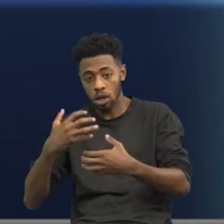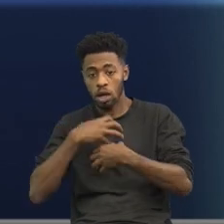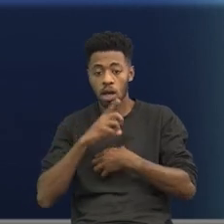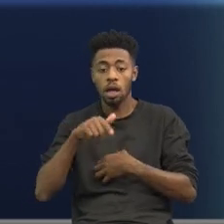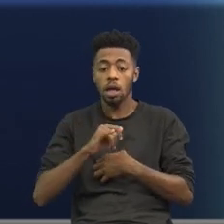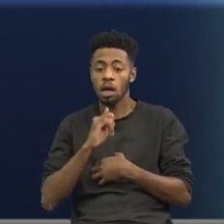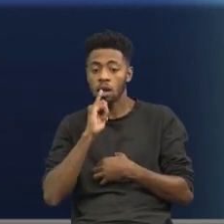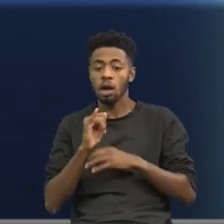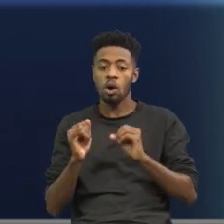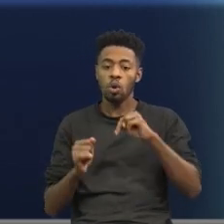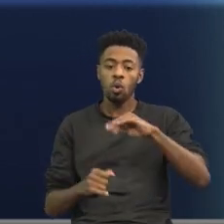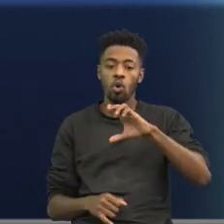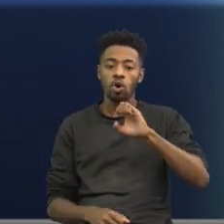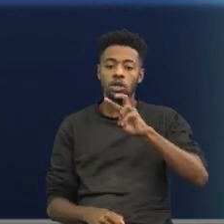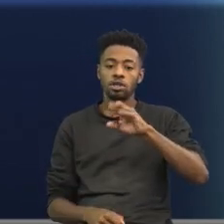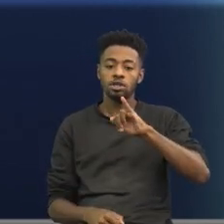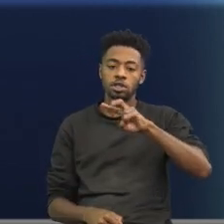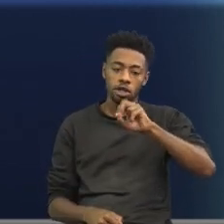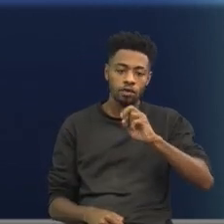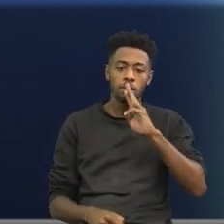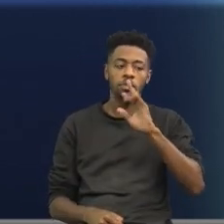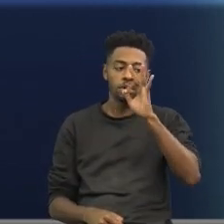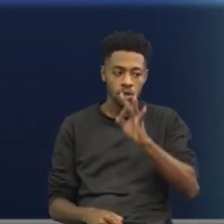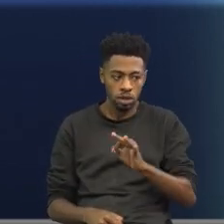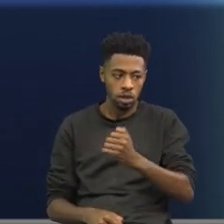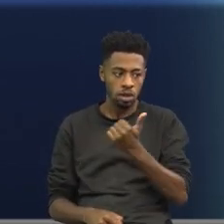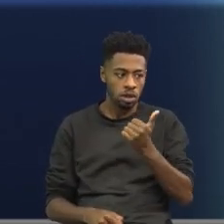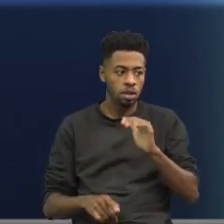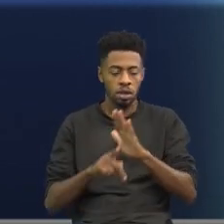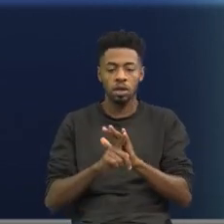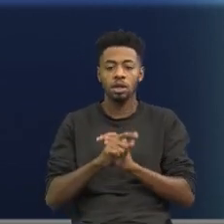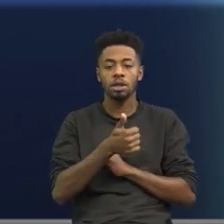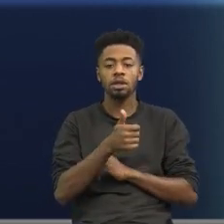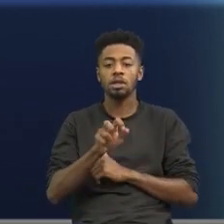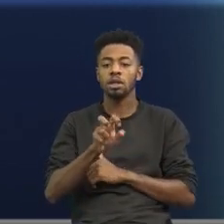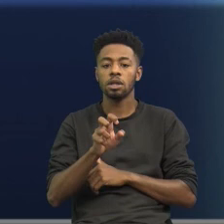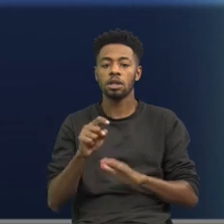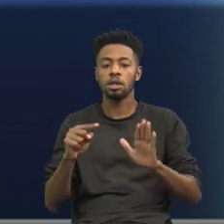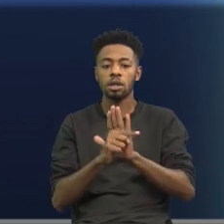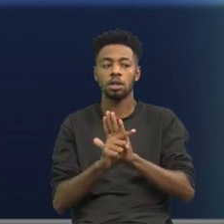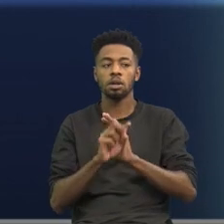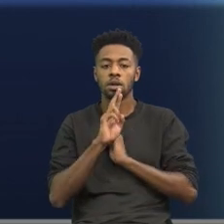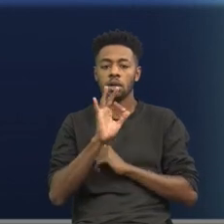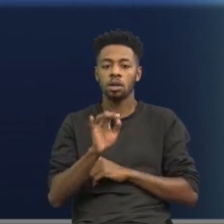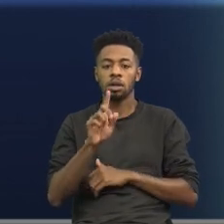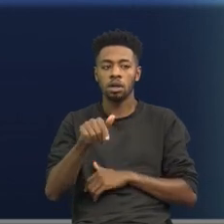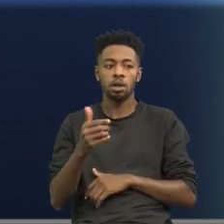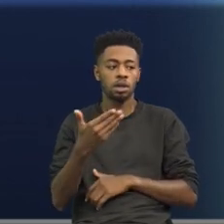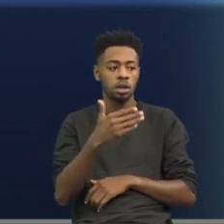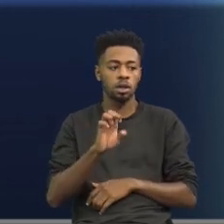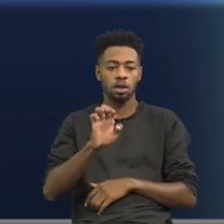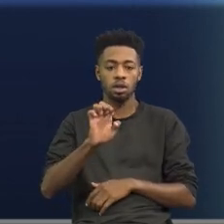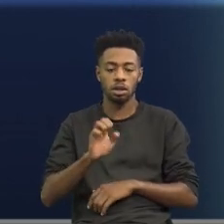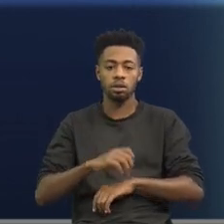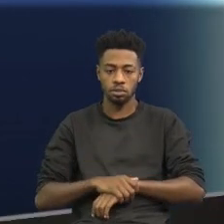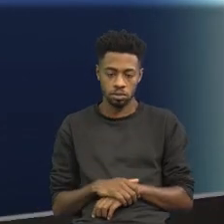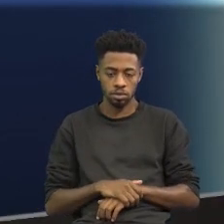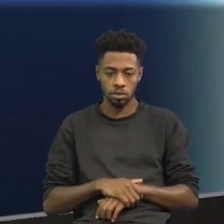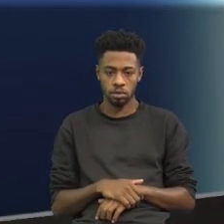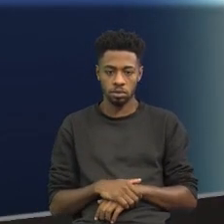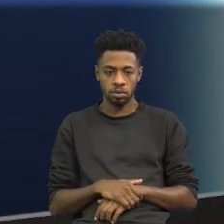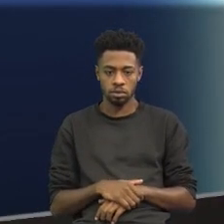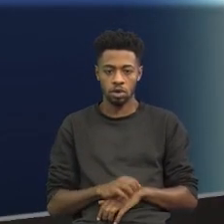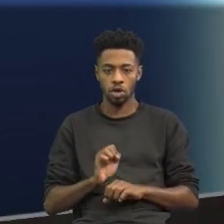concessiva que eu tenho aí. Portanto, resposta da 15ª questão, você deve ter colocado a letra E de